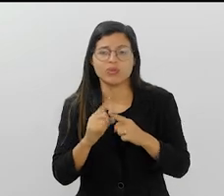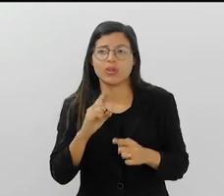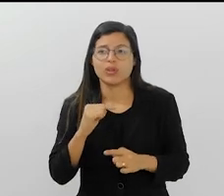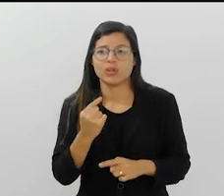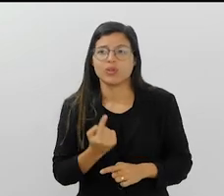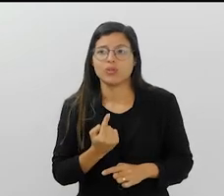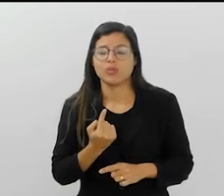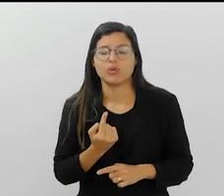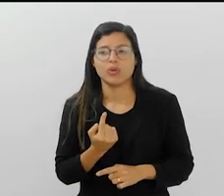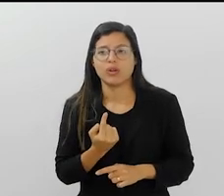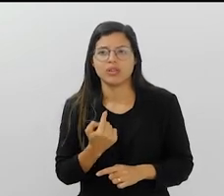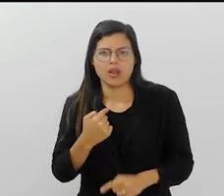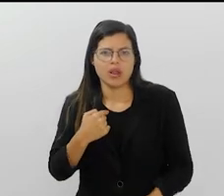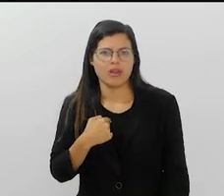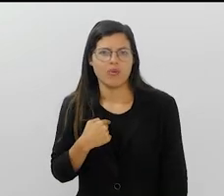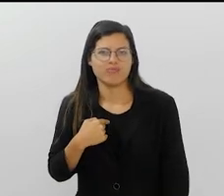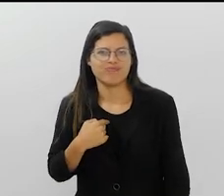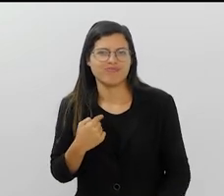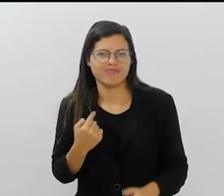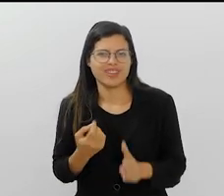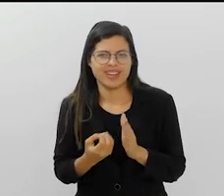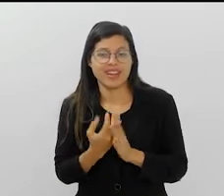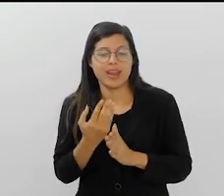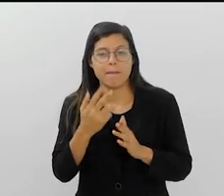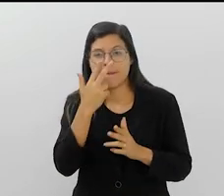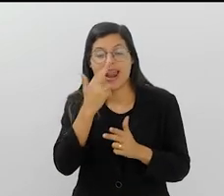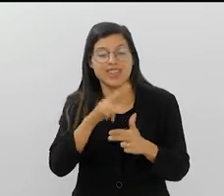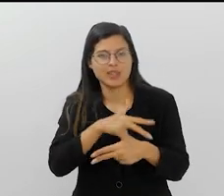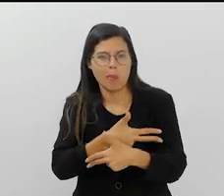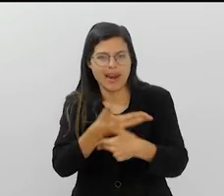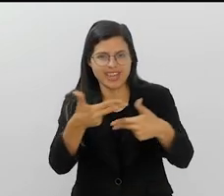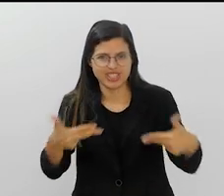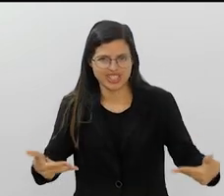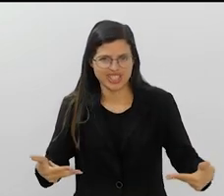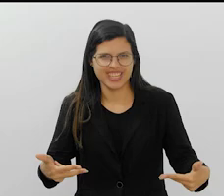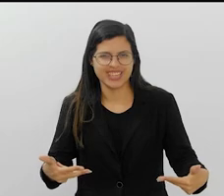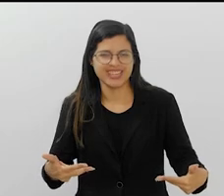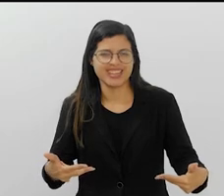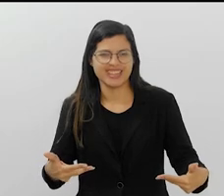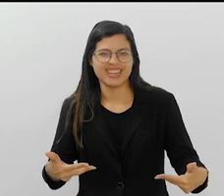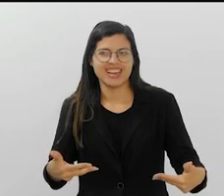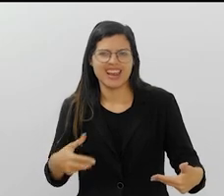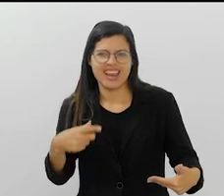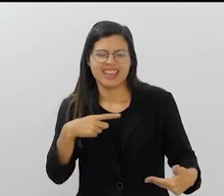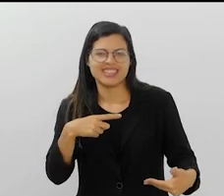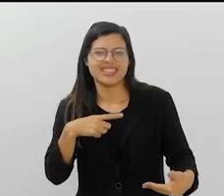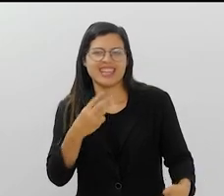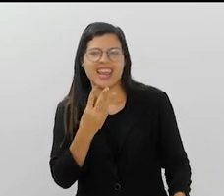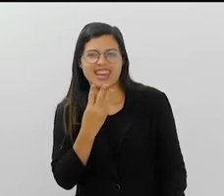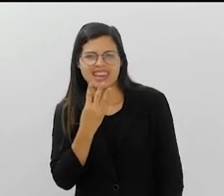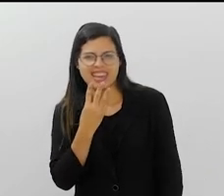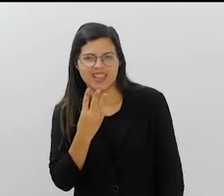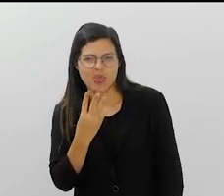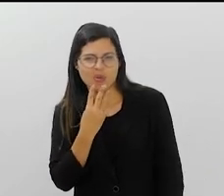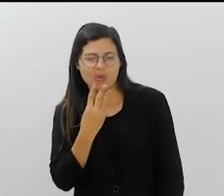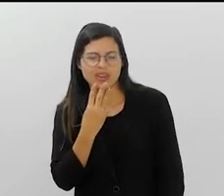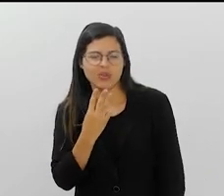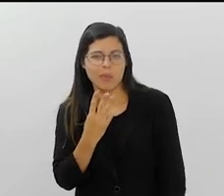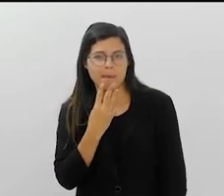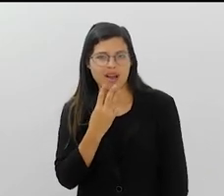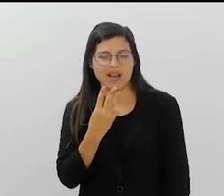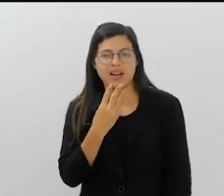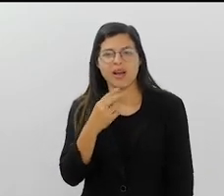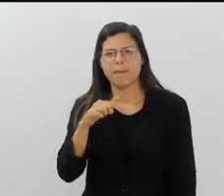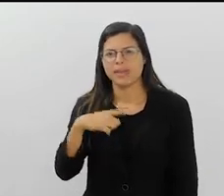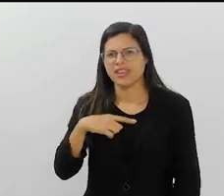nós somos uma... Eu até criei essa expressão, uma etnia. Como existem os Yanomamis, como